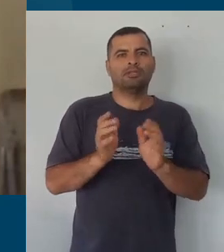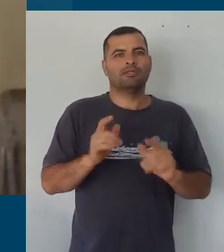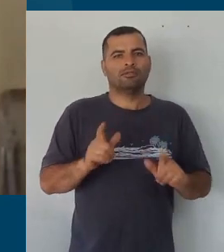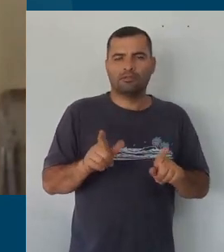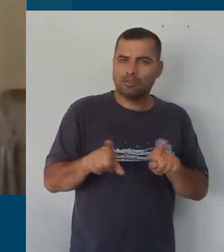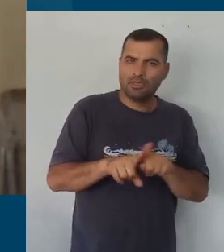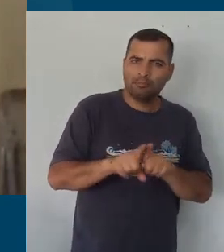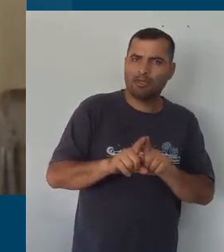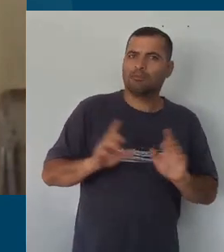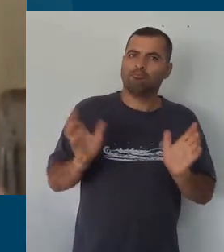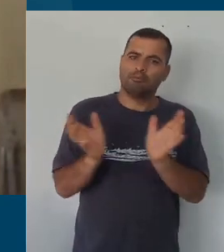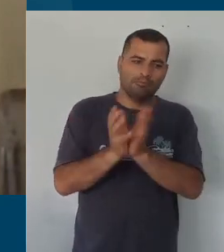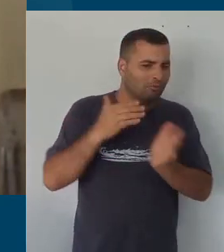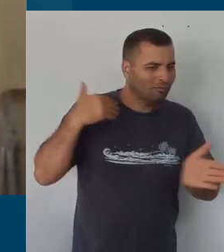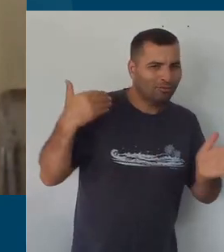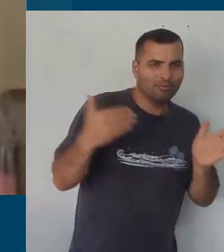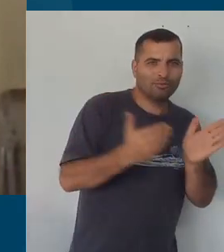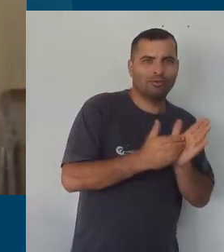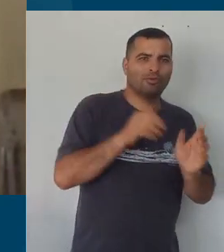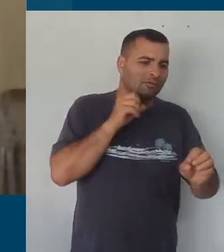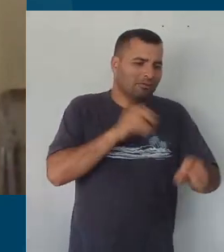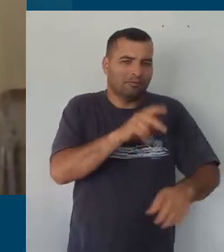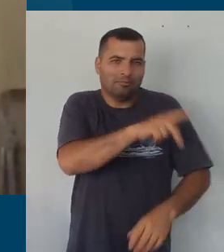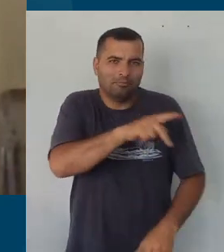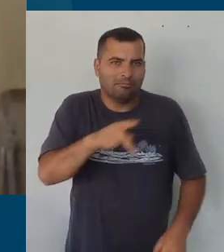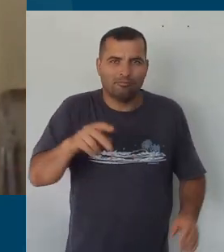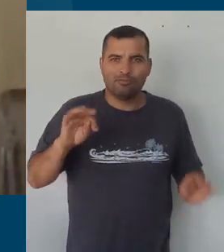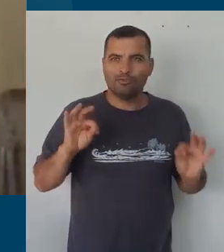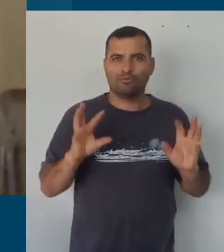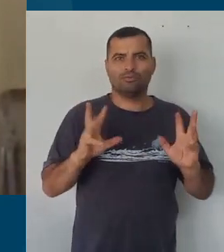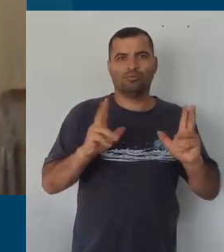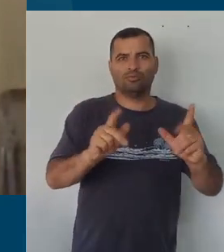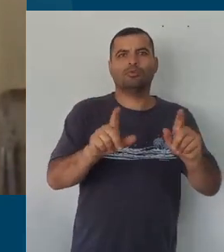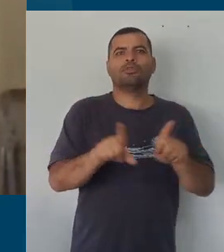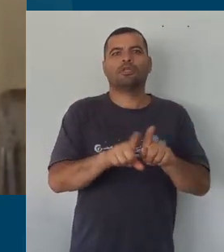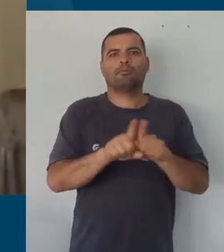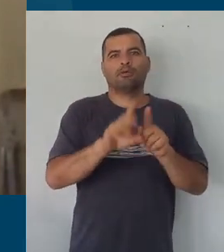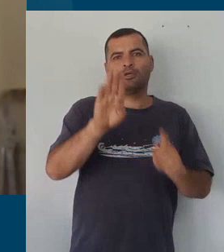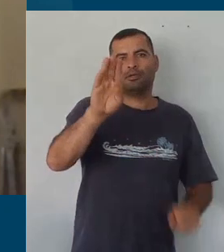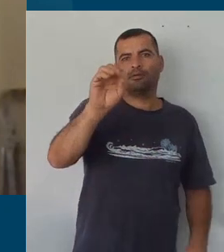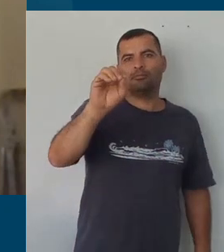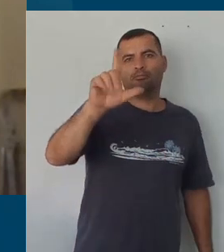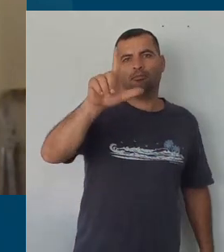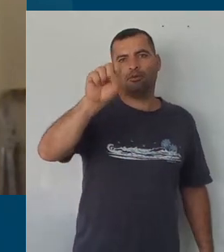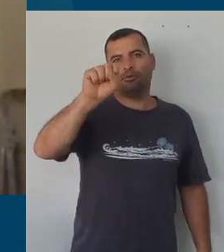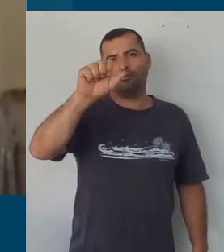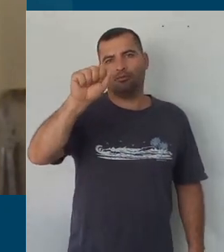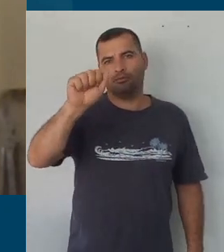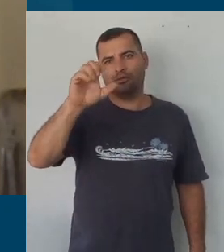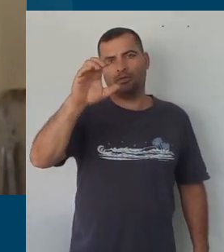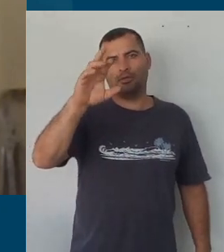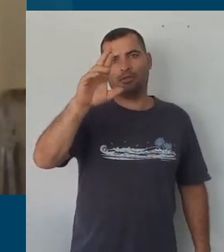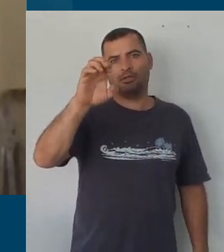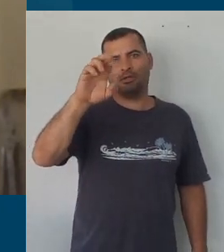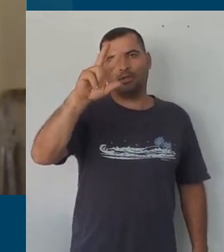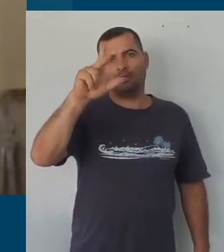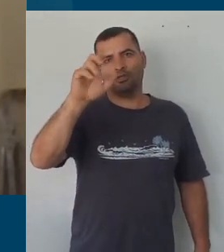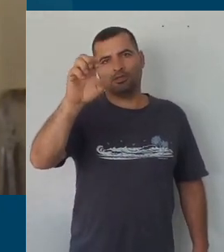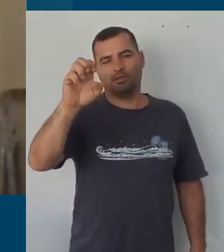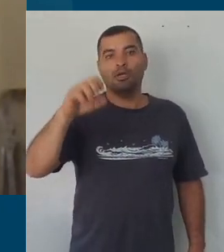rede, de todas as modalidades, inclusive do Bolsa Cresce. Tem uma frase muito importante aqui,